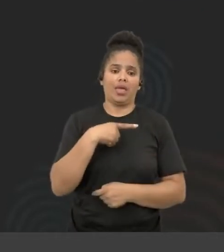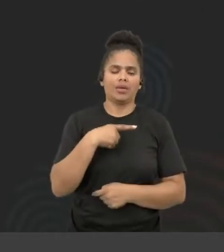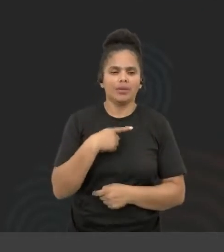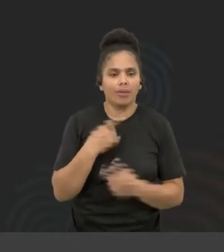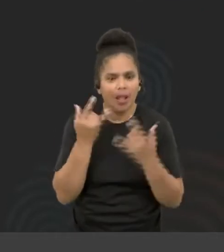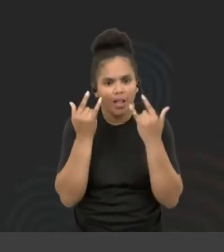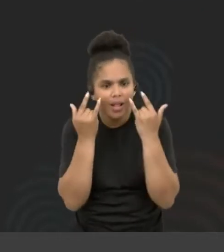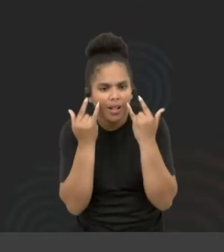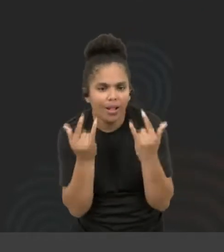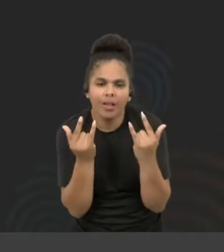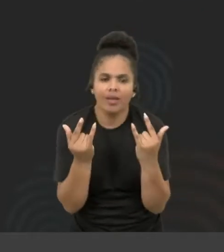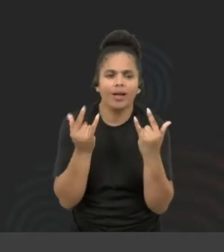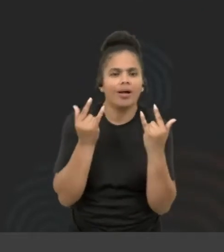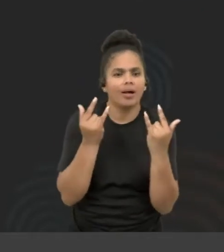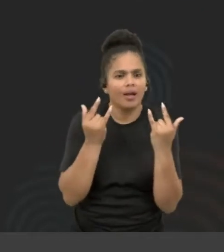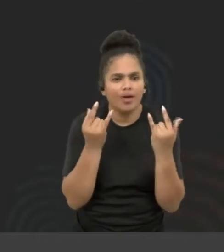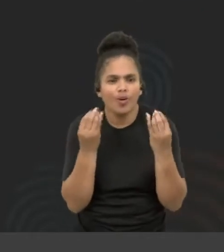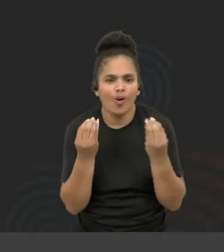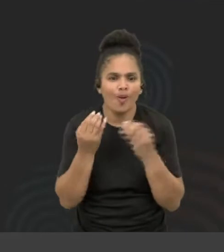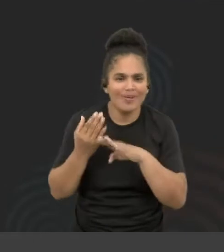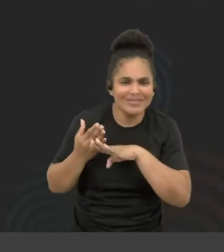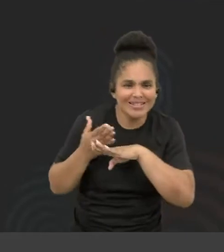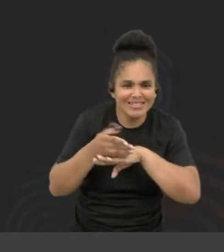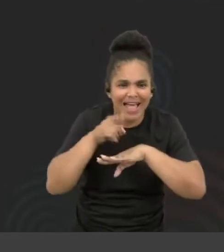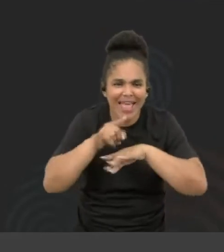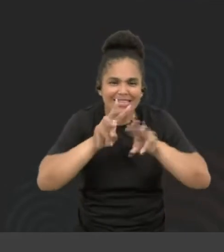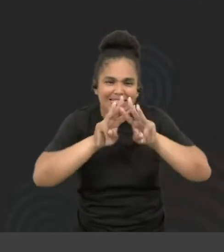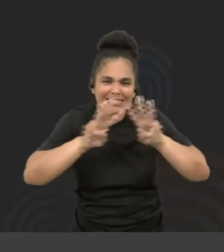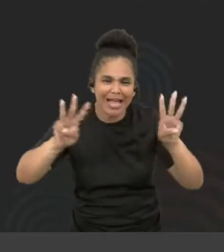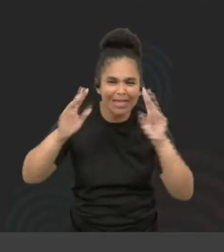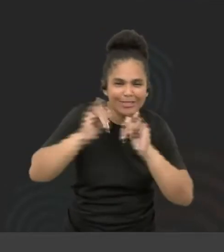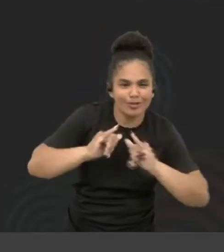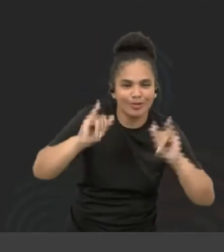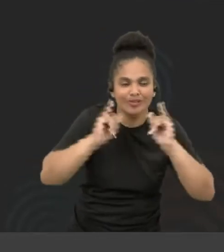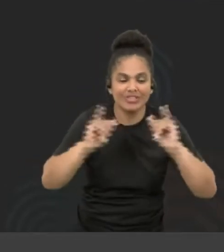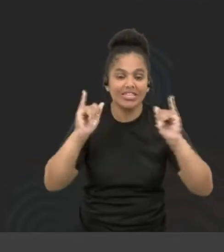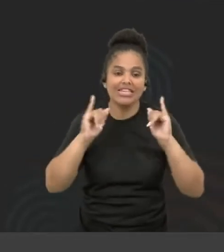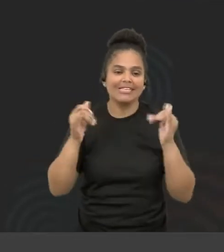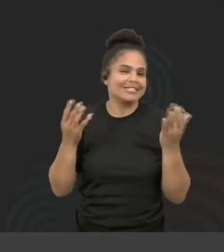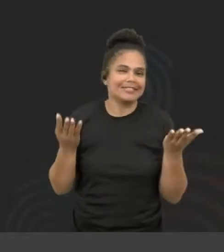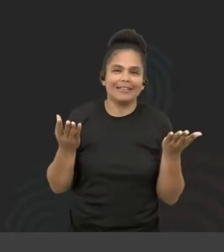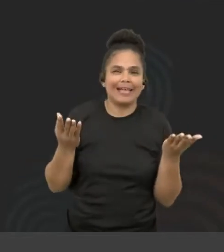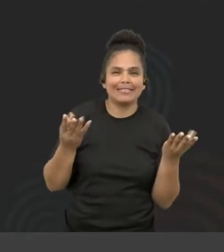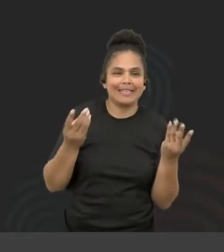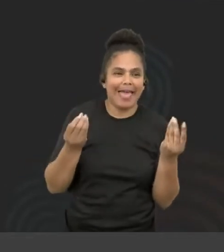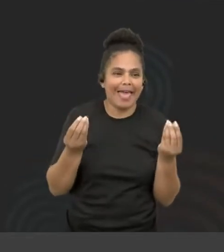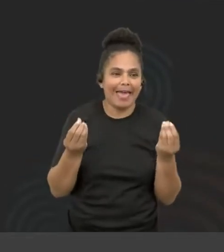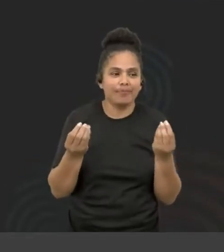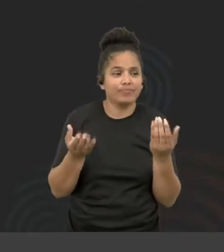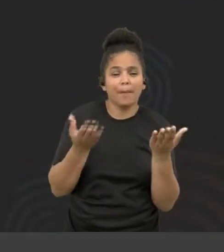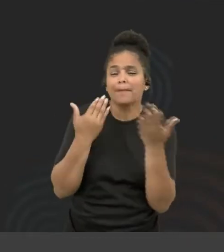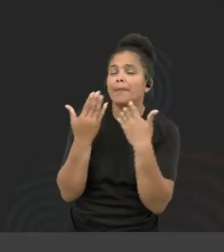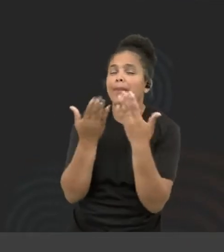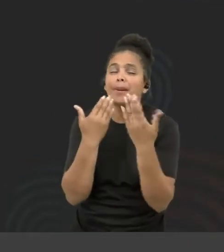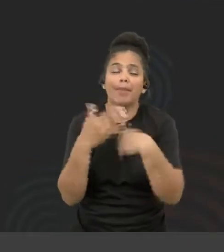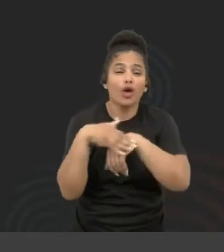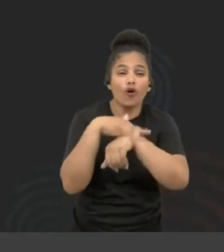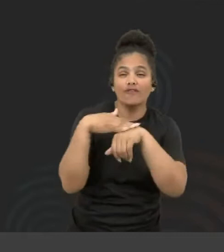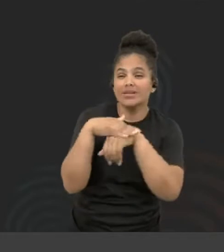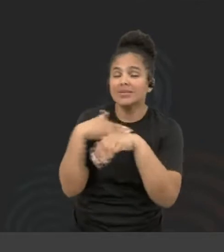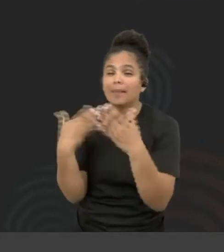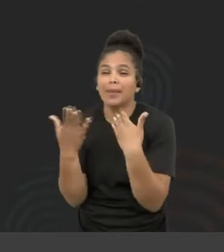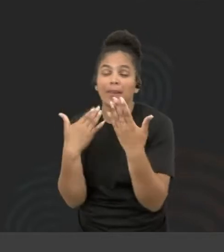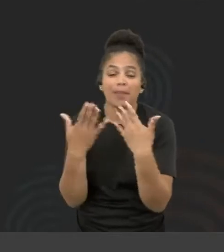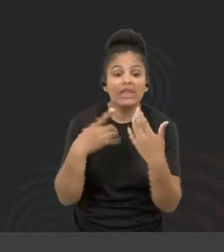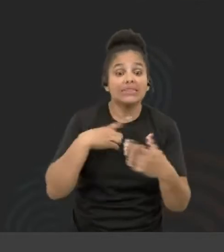repente, acessar o site de notícias, bater papo com outras pessoas,